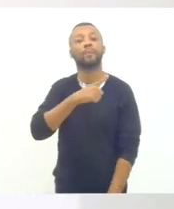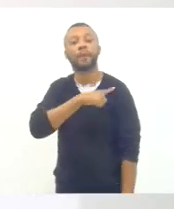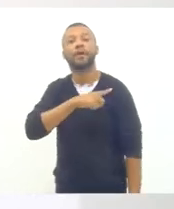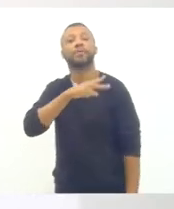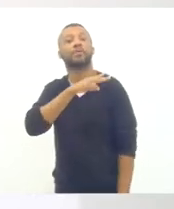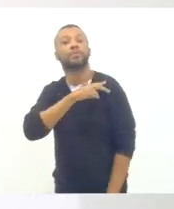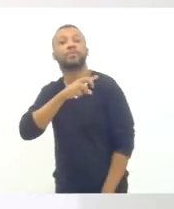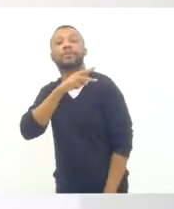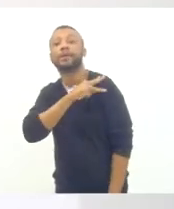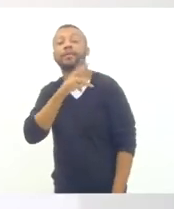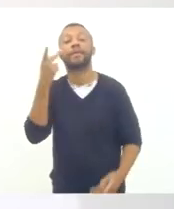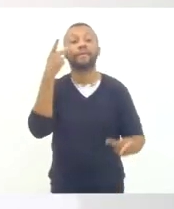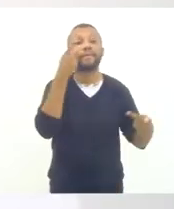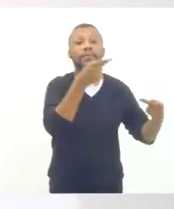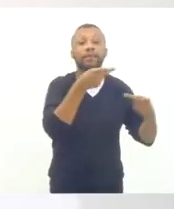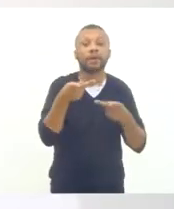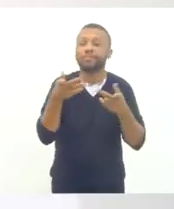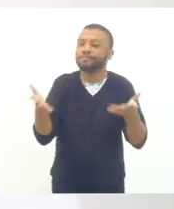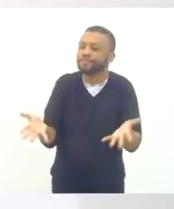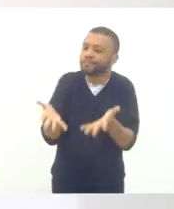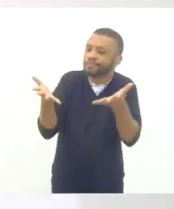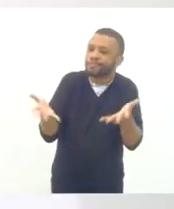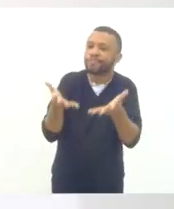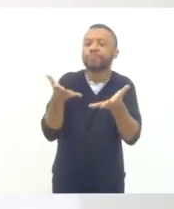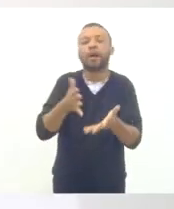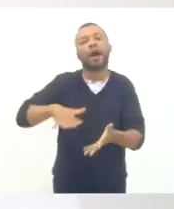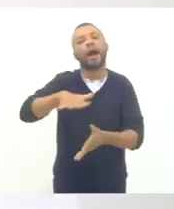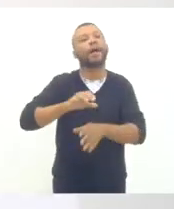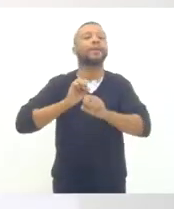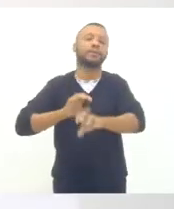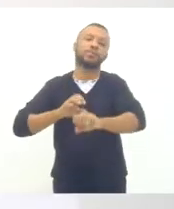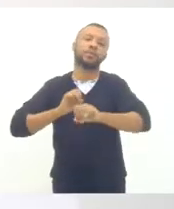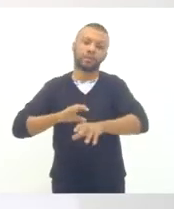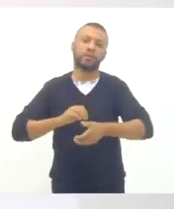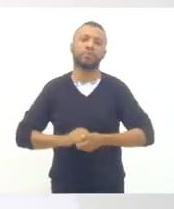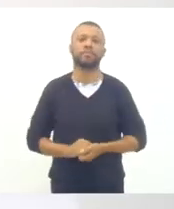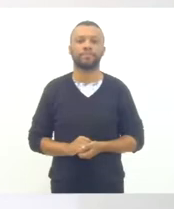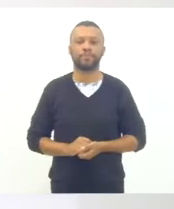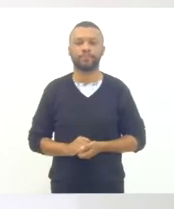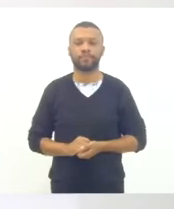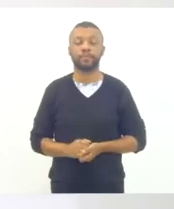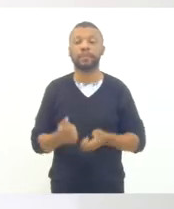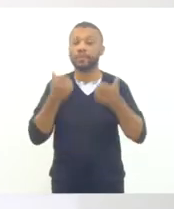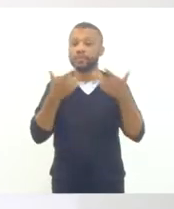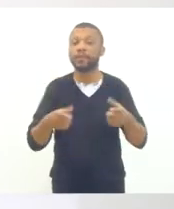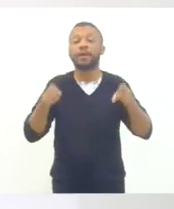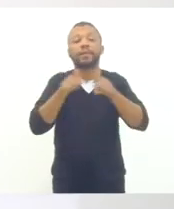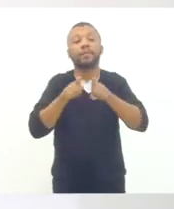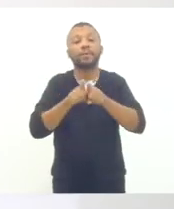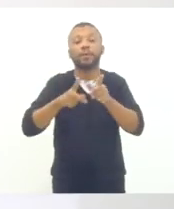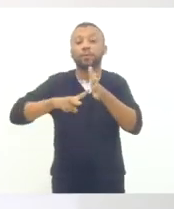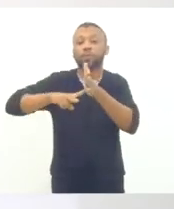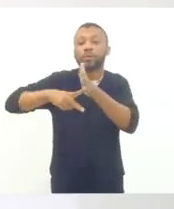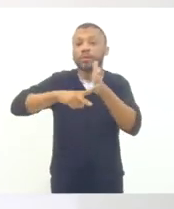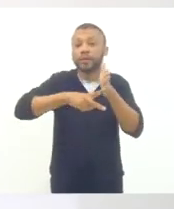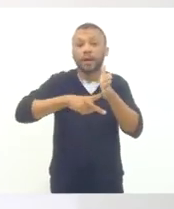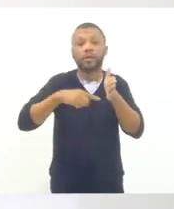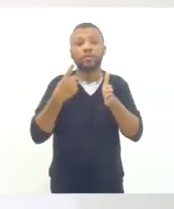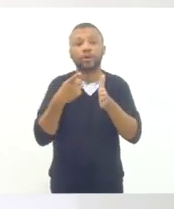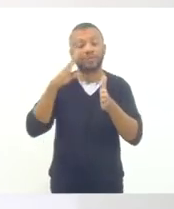visitando. É um estímulo à educação. Dizer também que o nosso sindicato também é pioneiro nessa